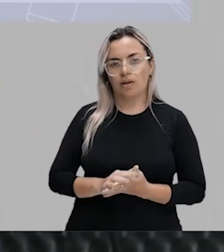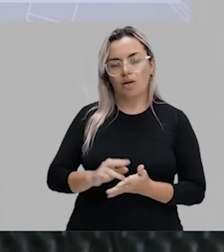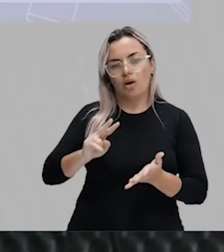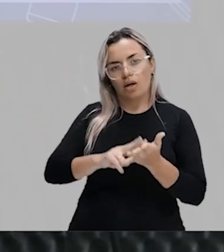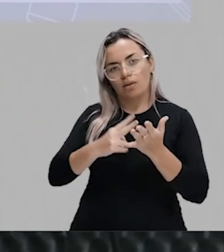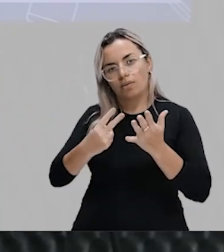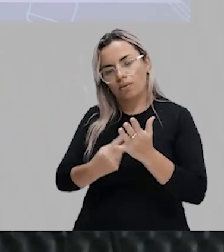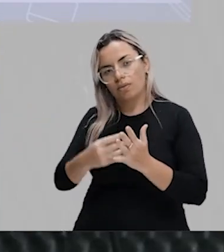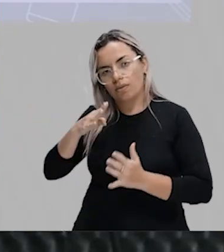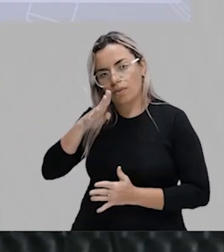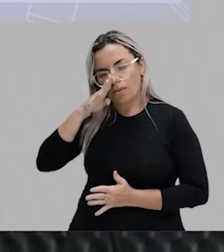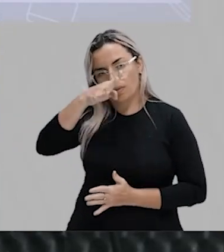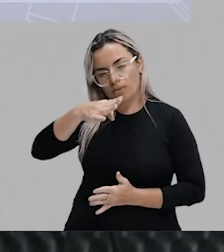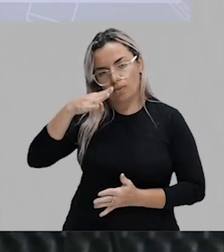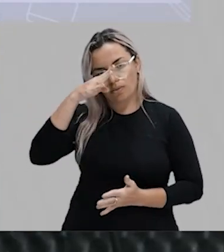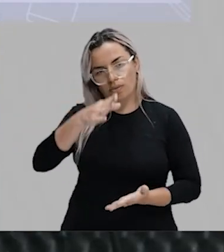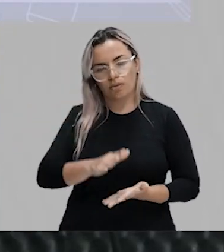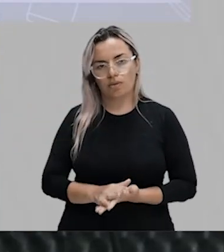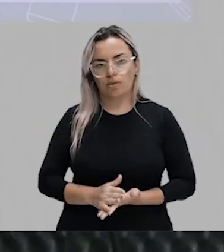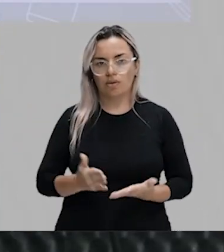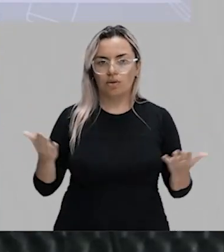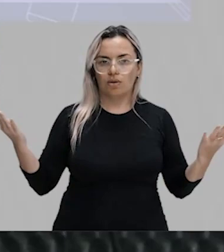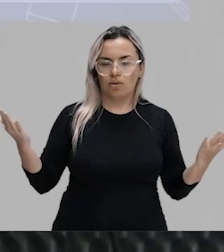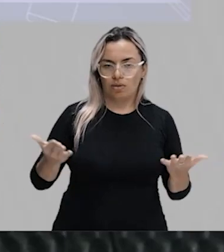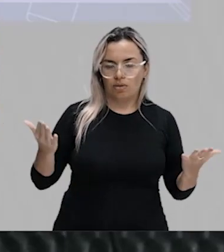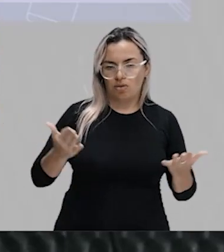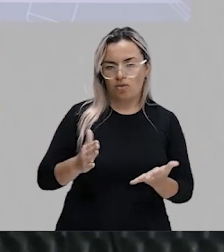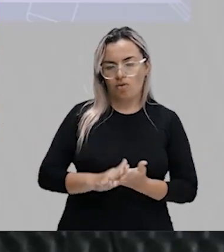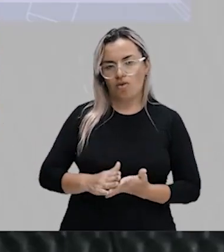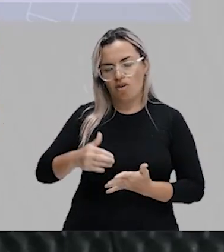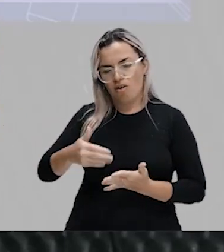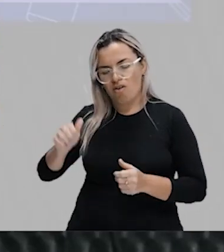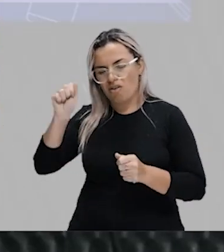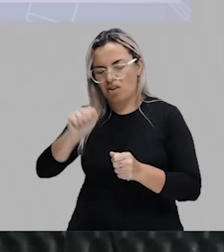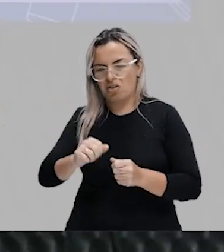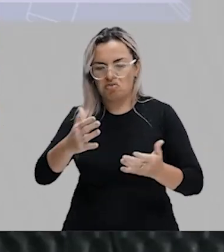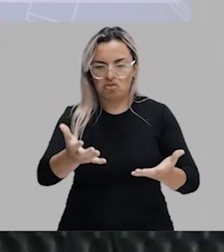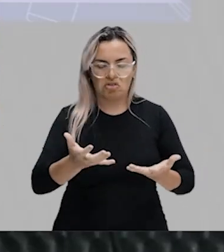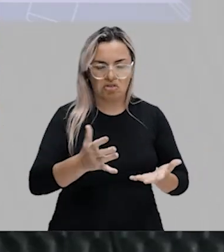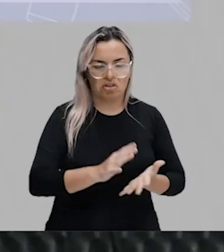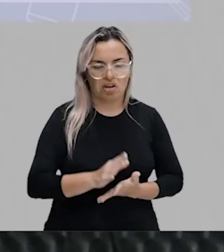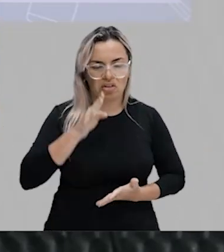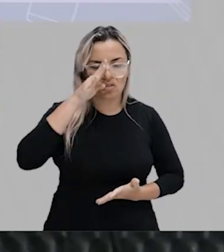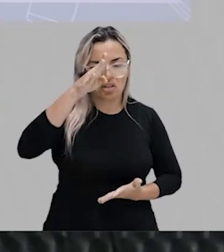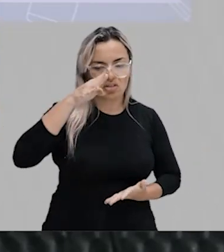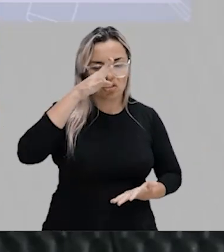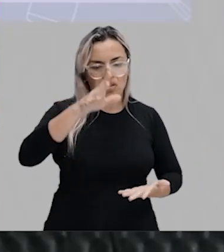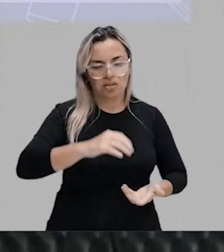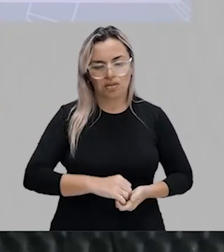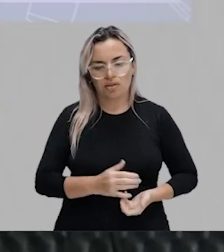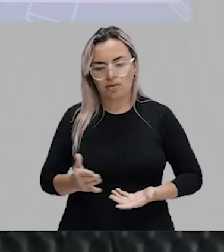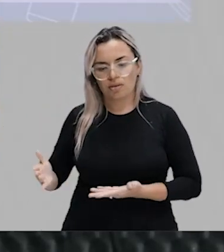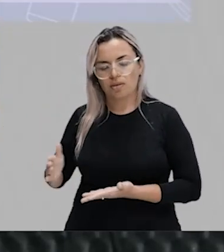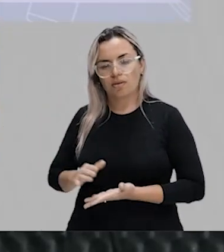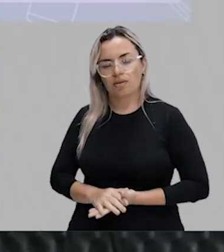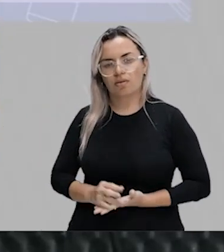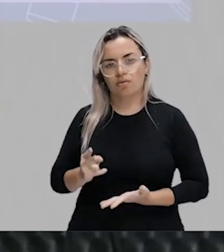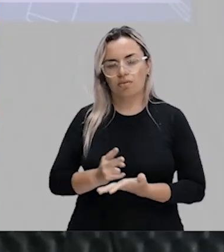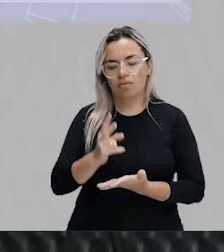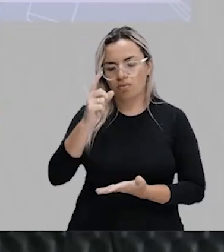Exagerar. Hoje, comumente, chutar o pau da barraca. Comer la sopa boba.